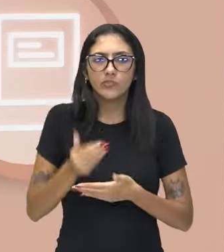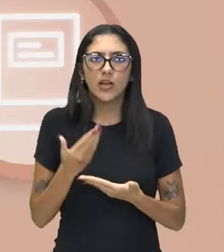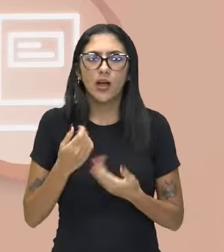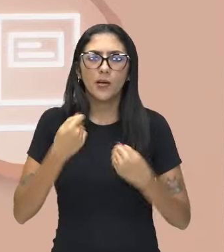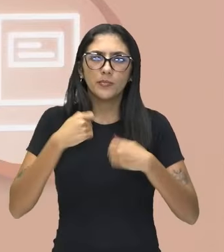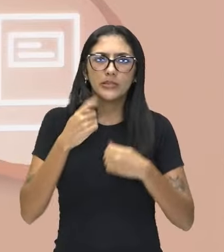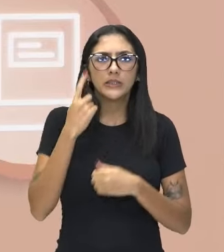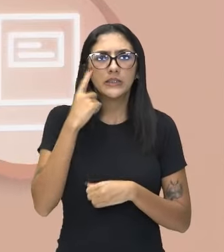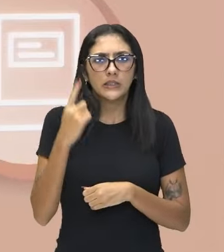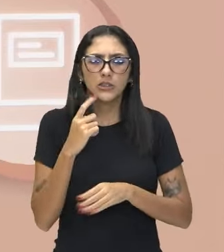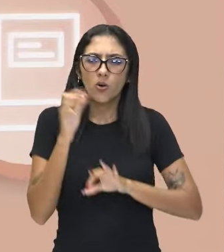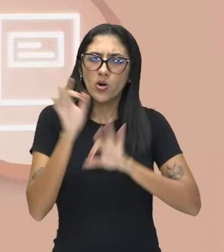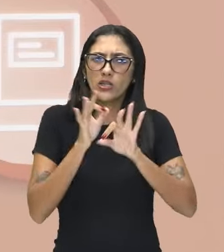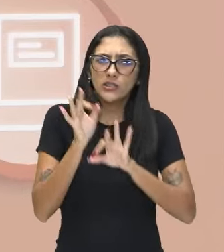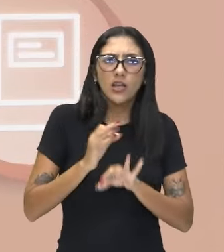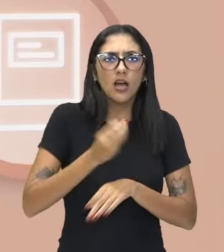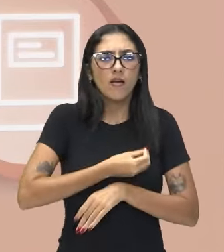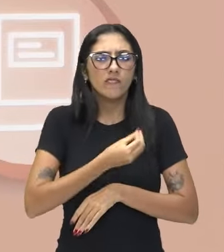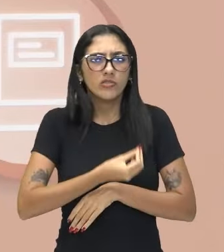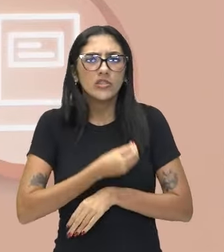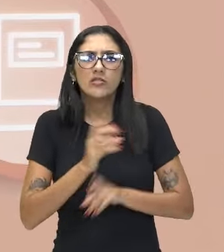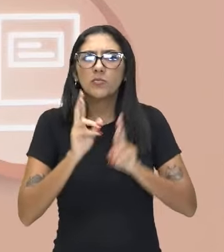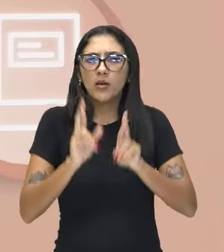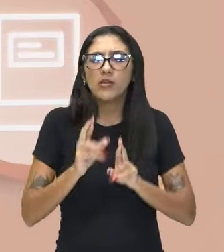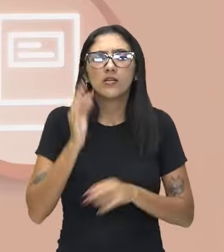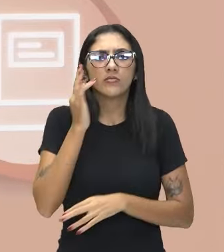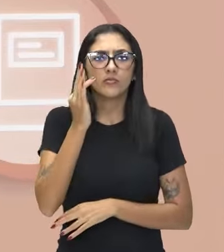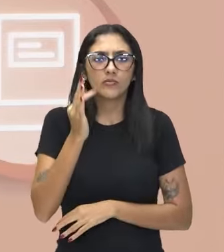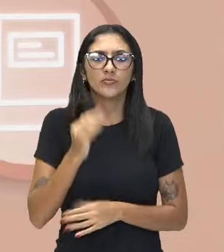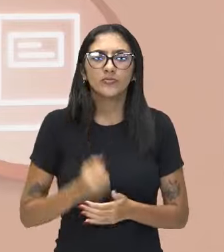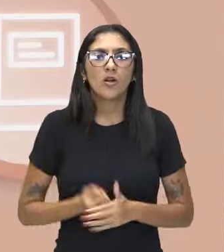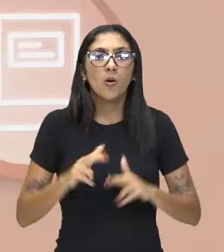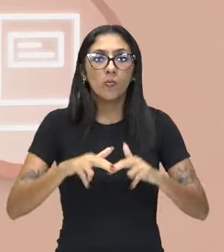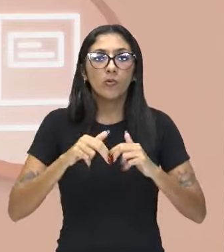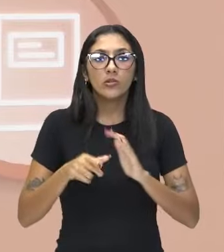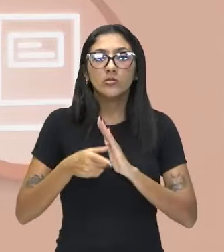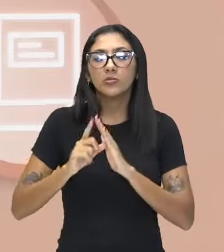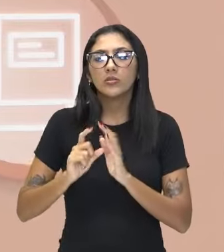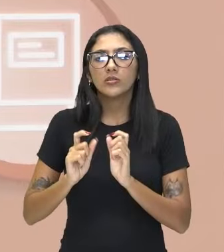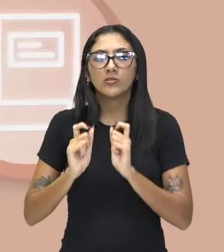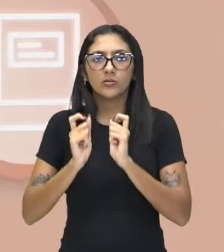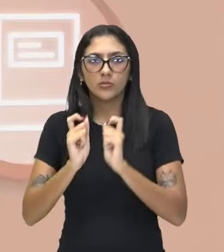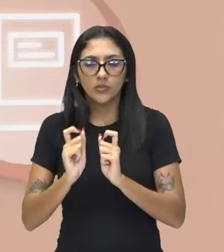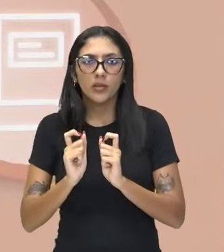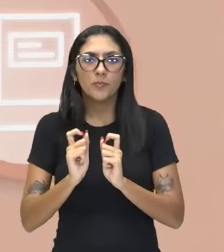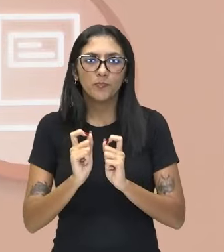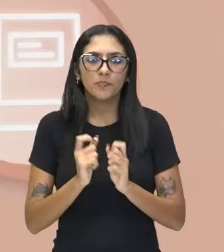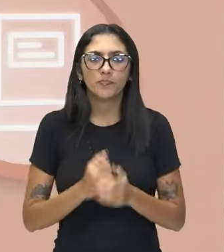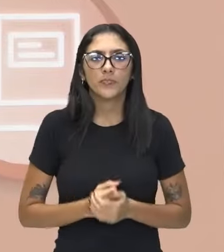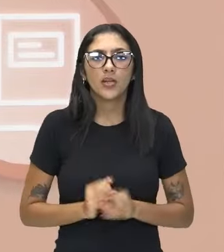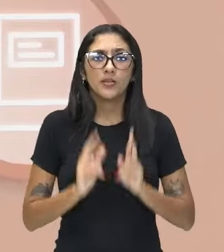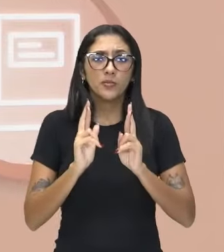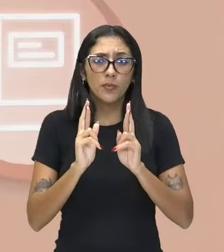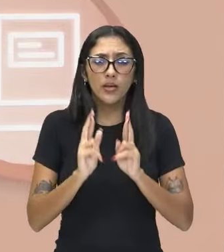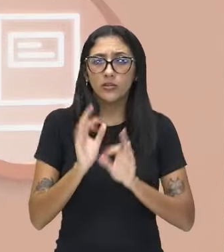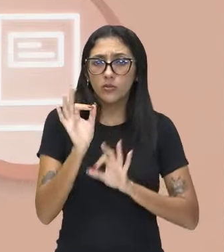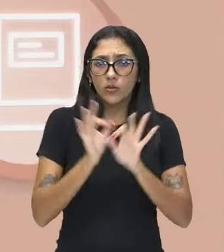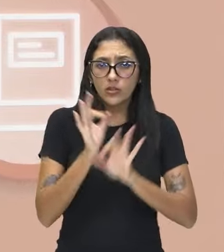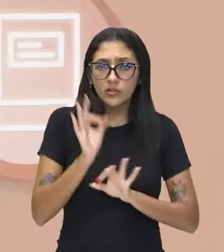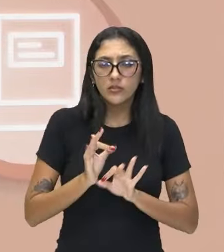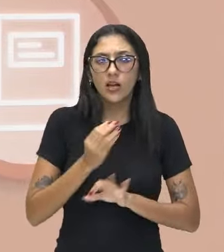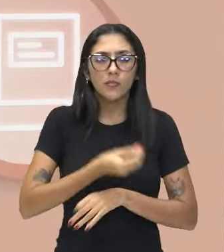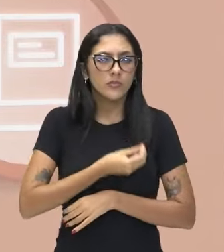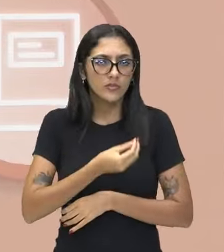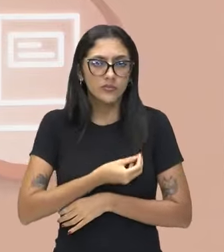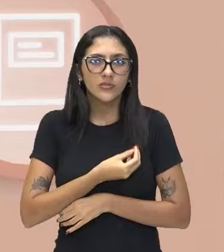construir. Esse existir. Então, eu tenho que realizar o quê? Aquilo que ainda não sou. Ou seja, aquilo que não